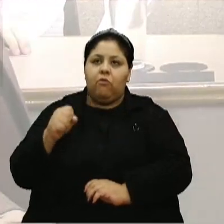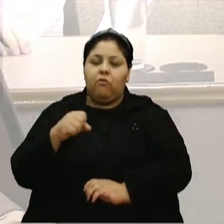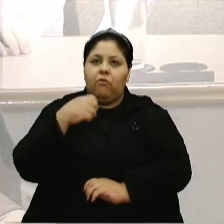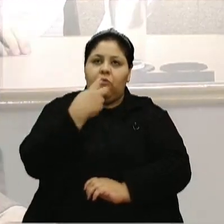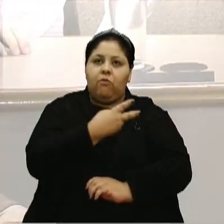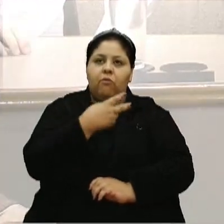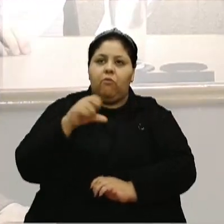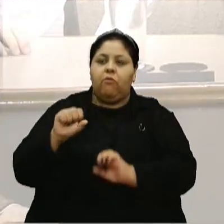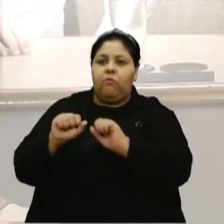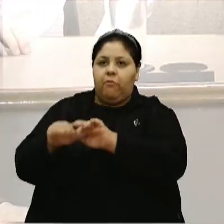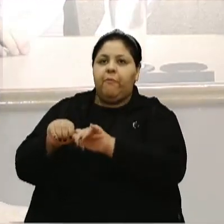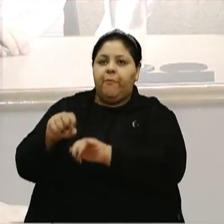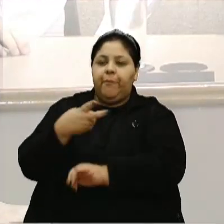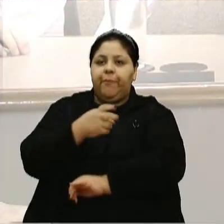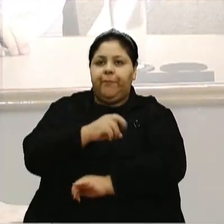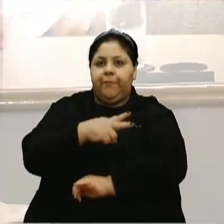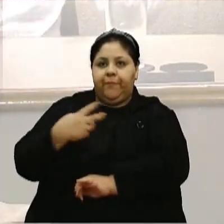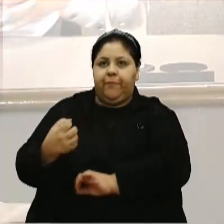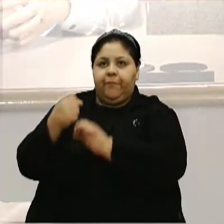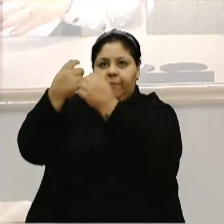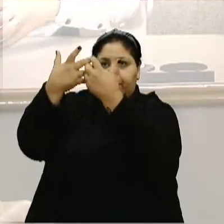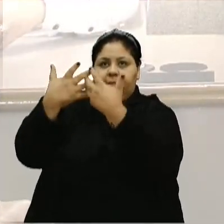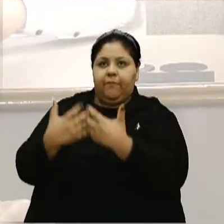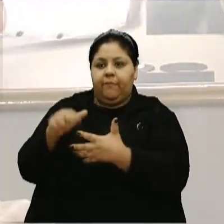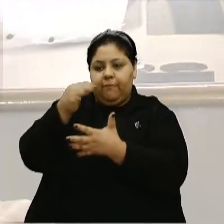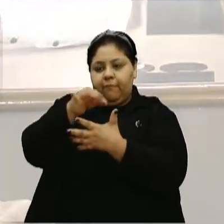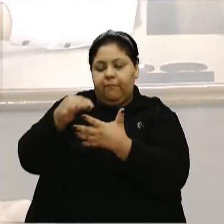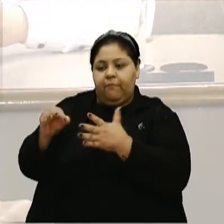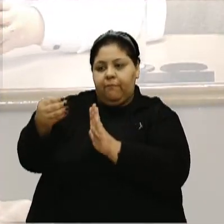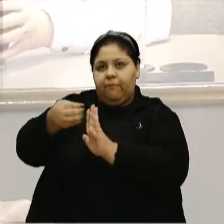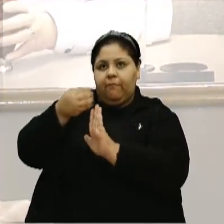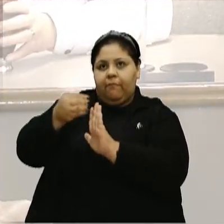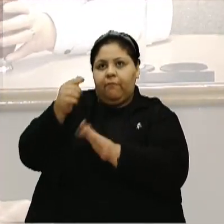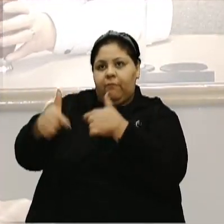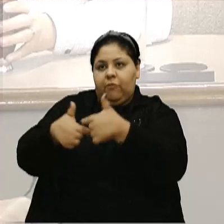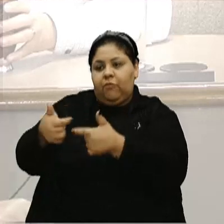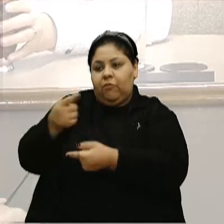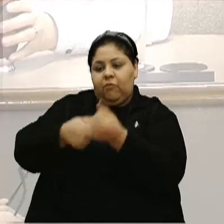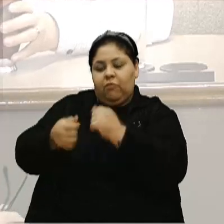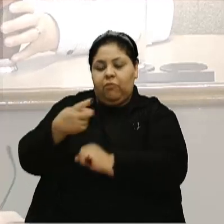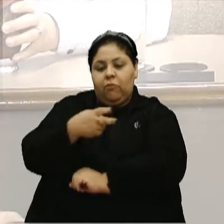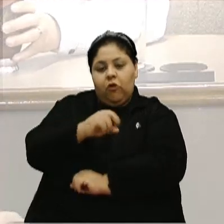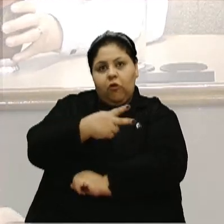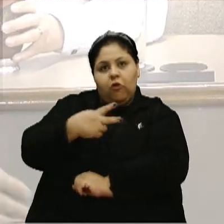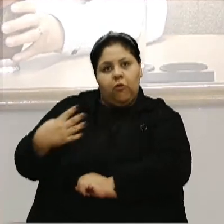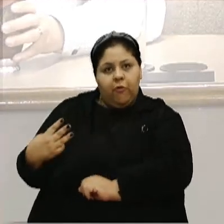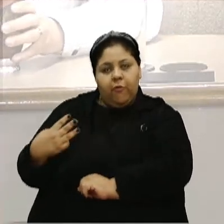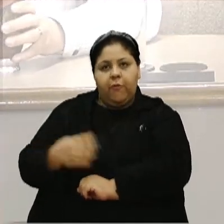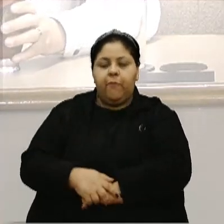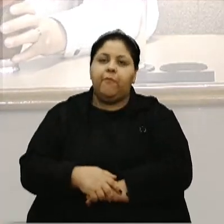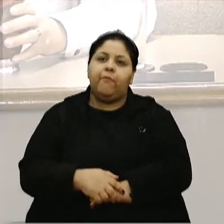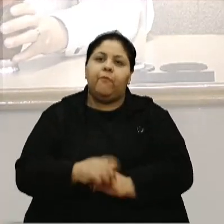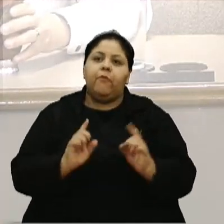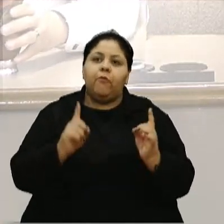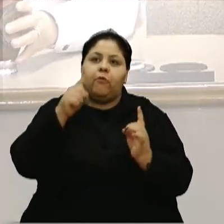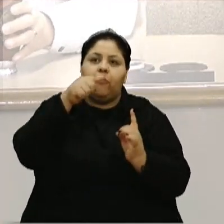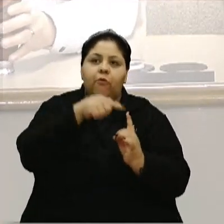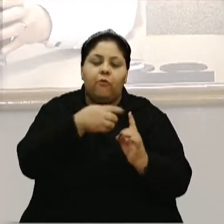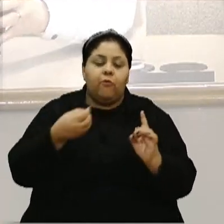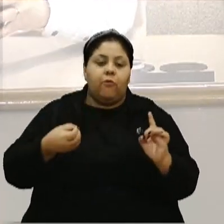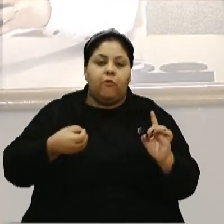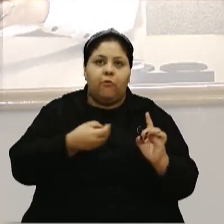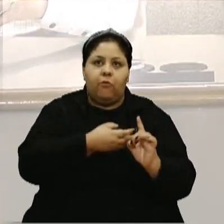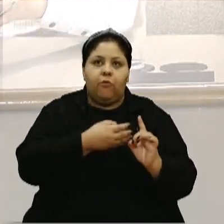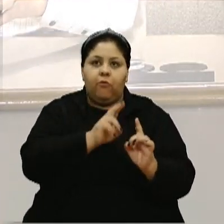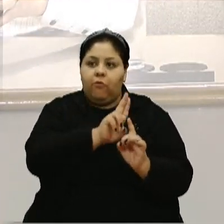24 de setembro de 2023, que dispõe sobre as diretrizes orçamentárias para o exercício financeiro de 2024, a fim de atualizar a previsão